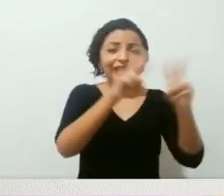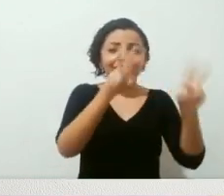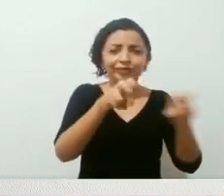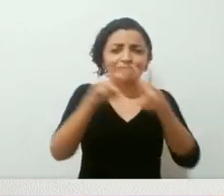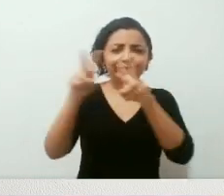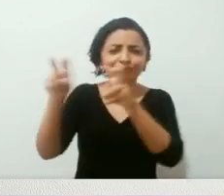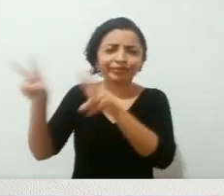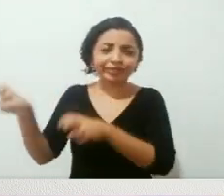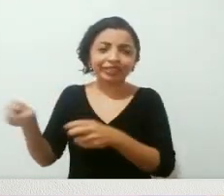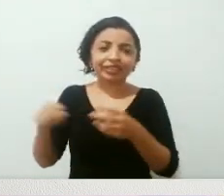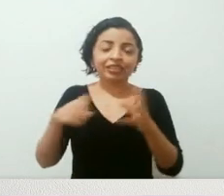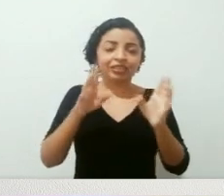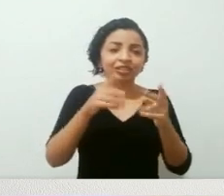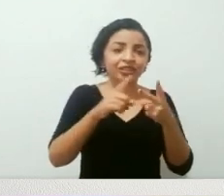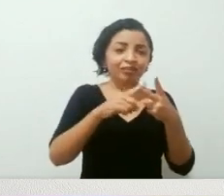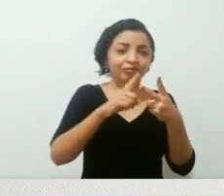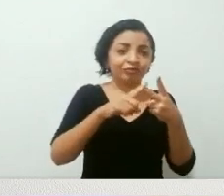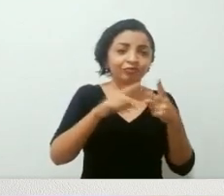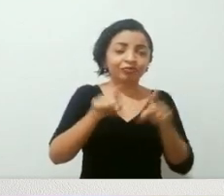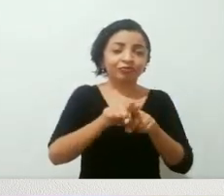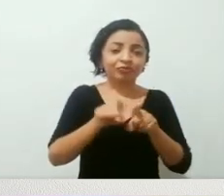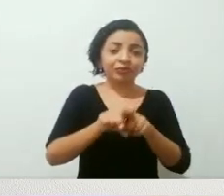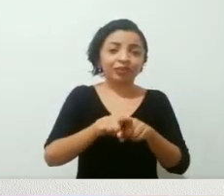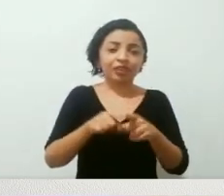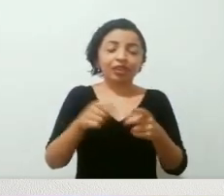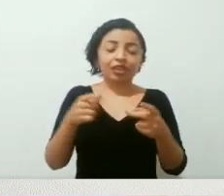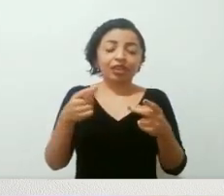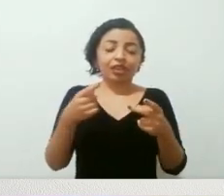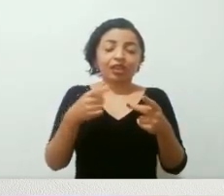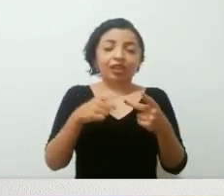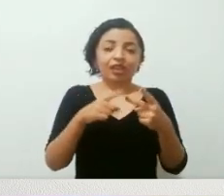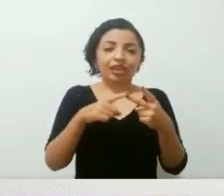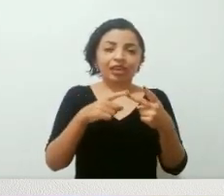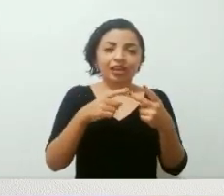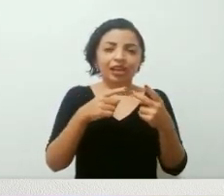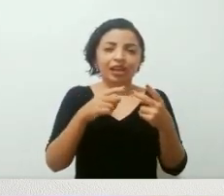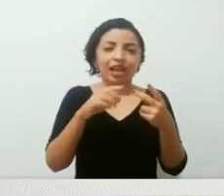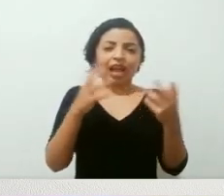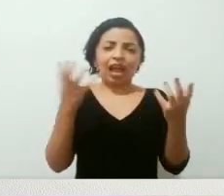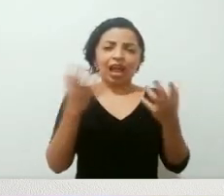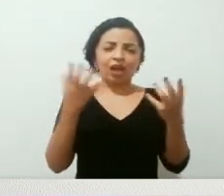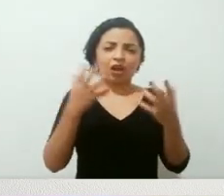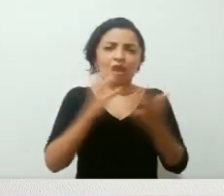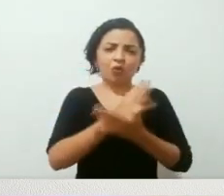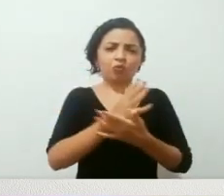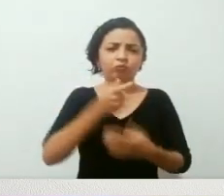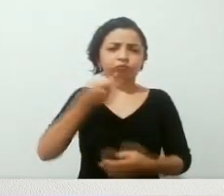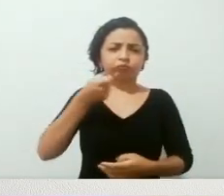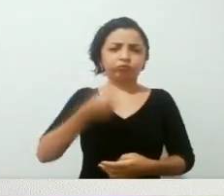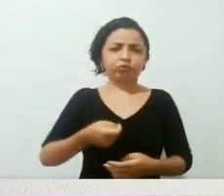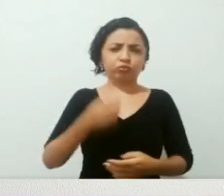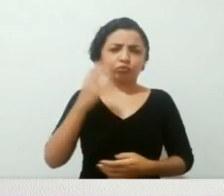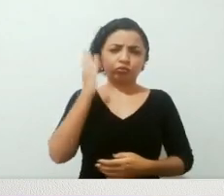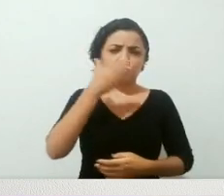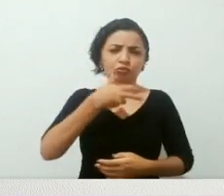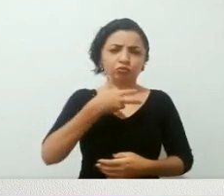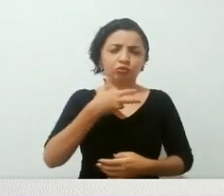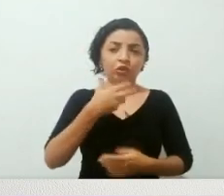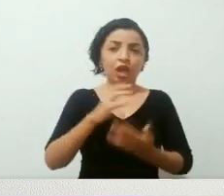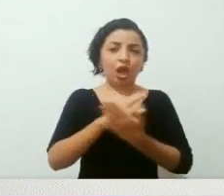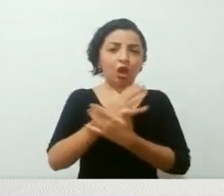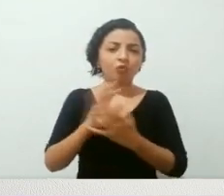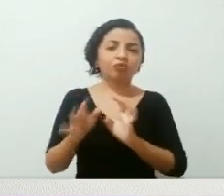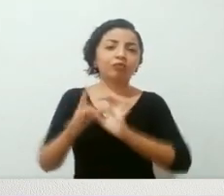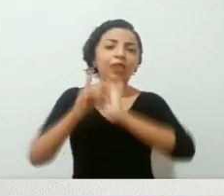um pouco no segundo vídeo. Os personagens também, ora, são revestidos de um véu mais moralistas, outros são revestidos de um véu mais